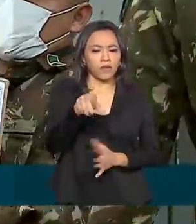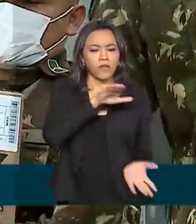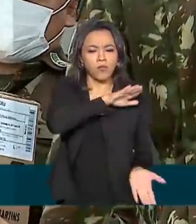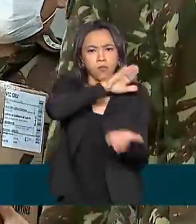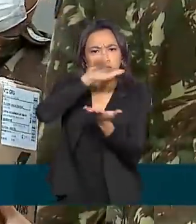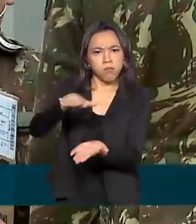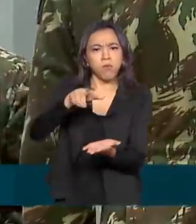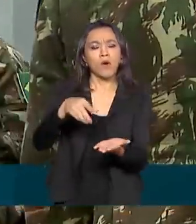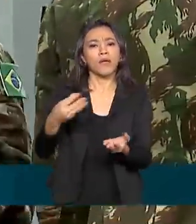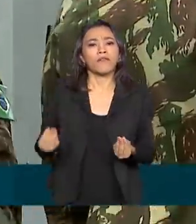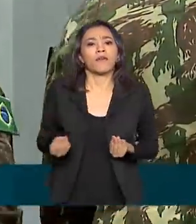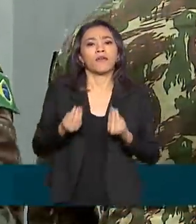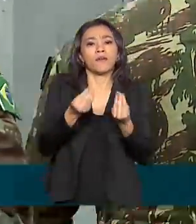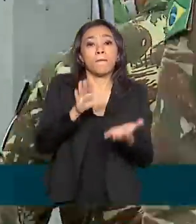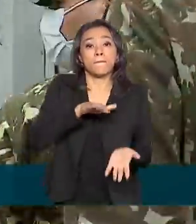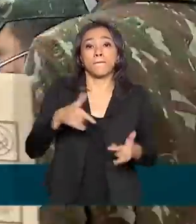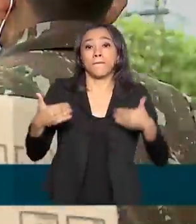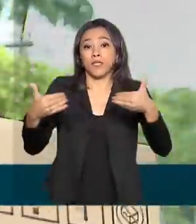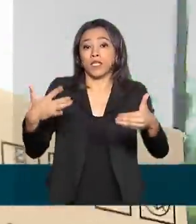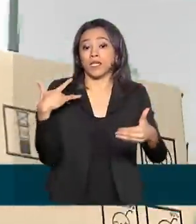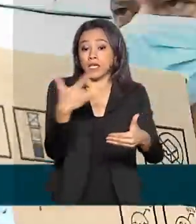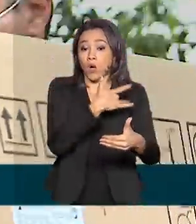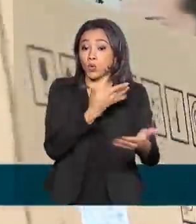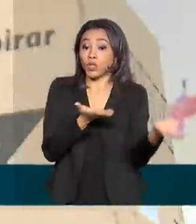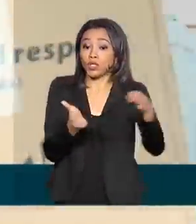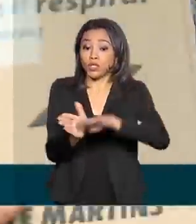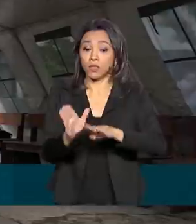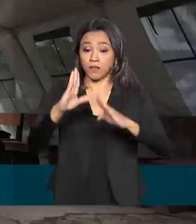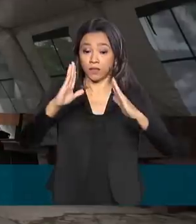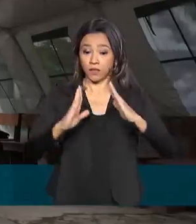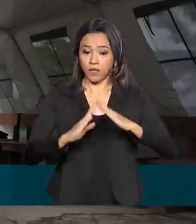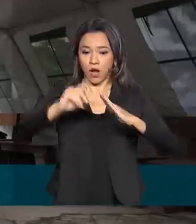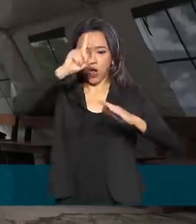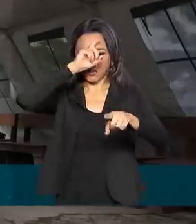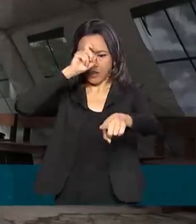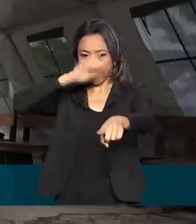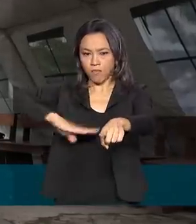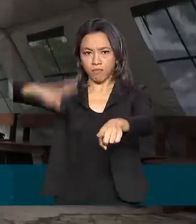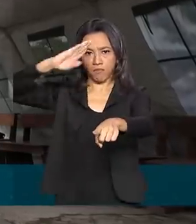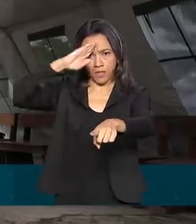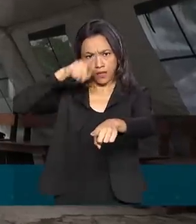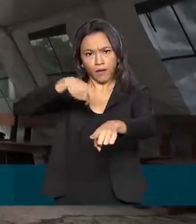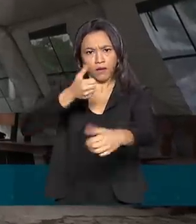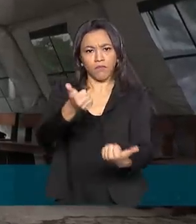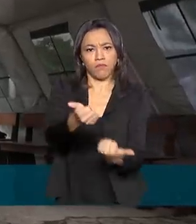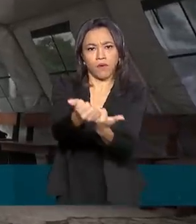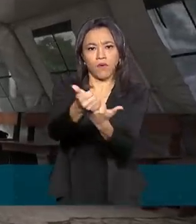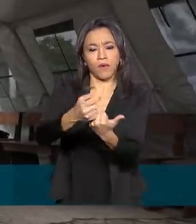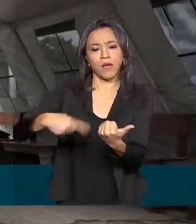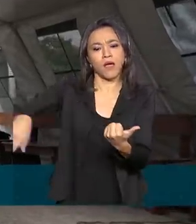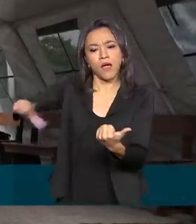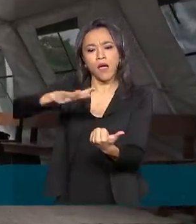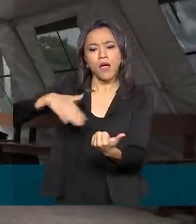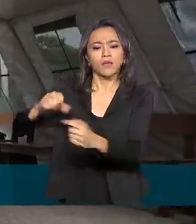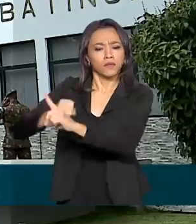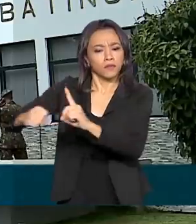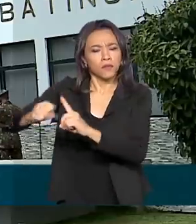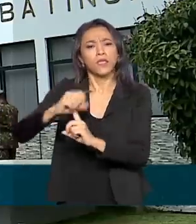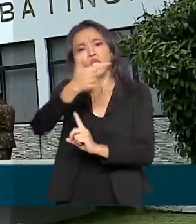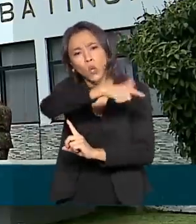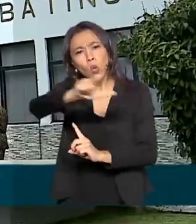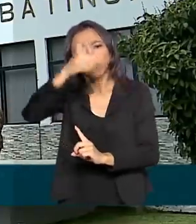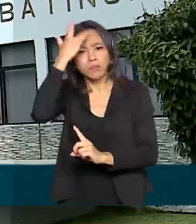pelo Ministério da Saúde chegam ao Hospital Militar de Tabatinga, que também atende a população civil e até estrangeiros.